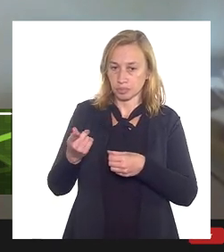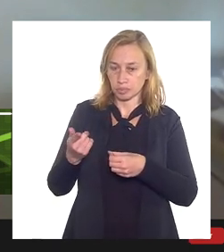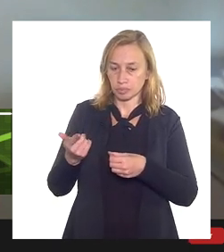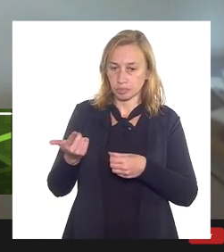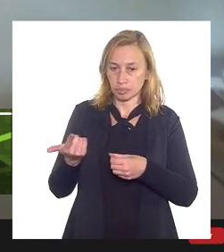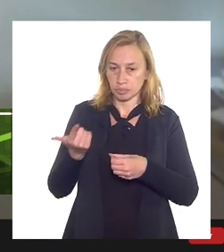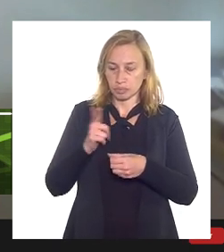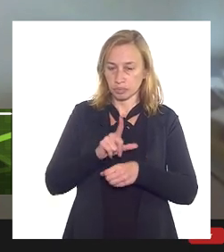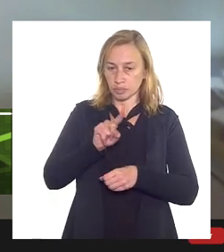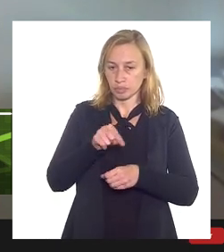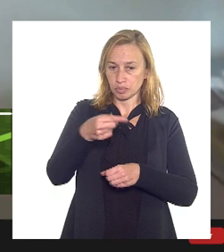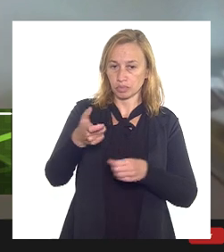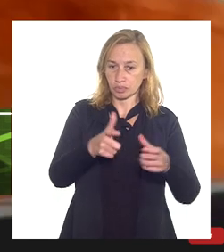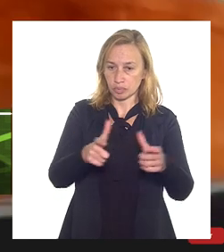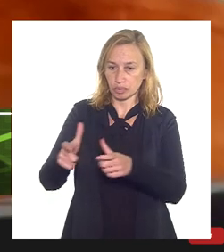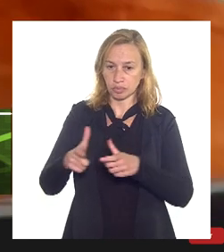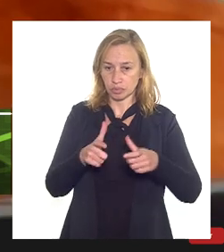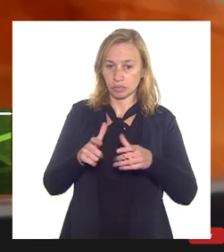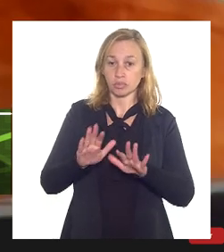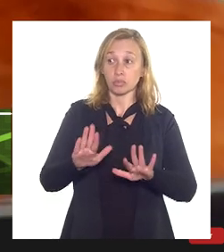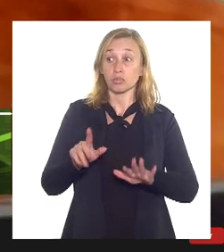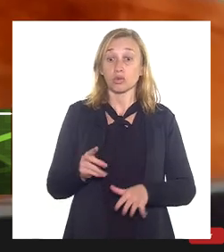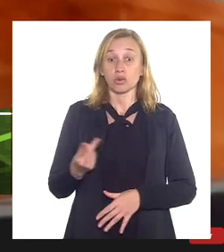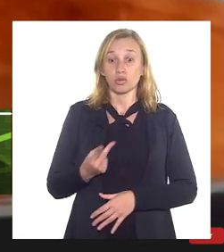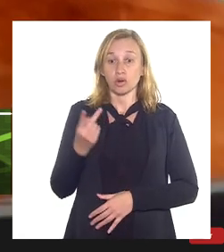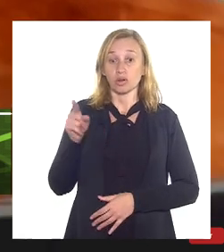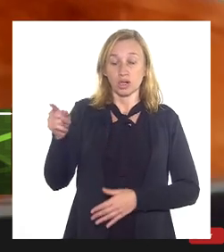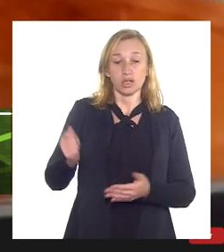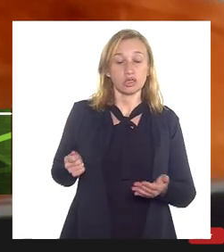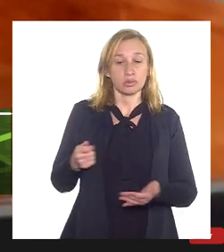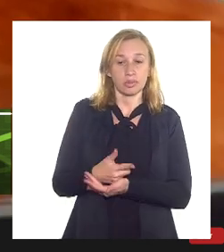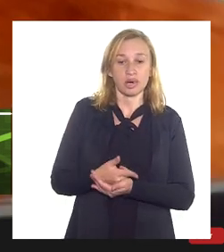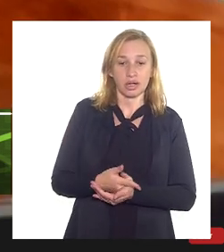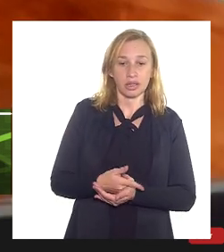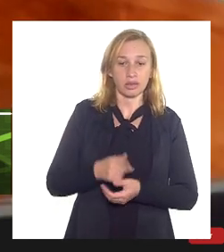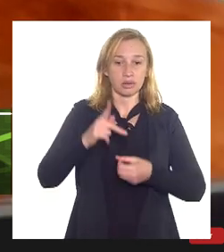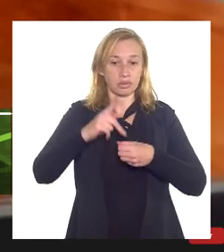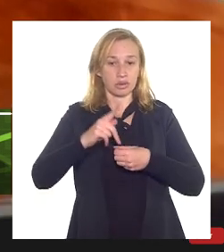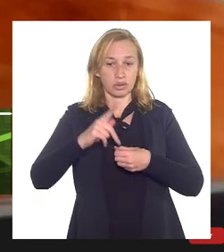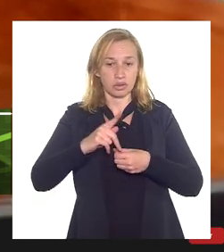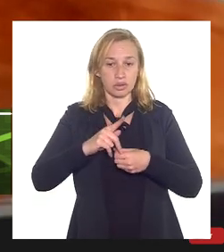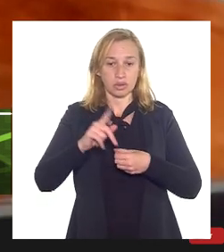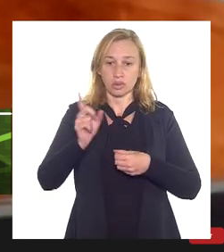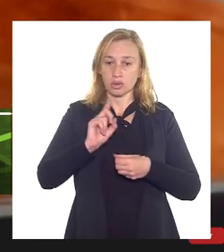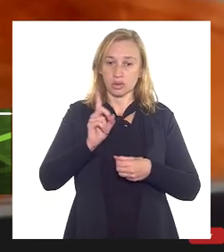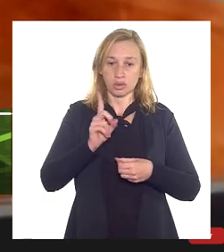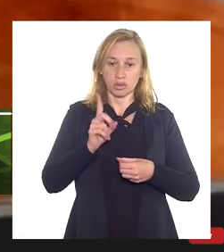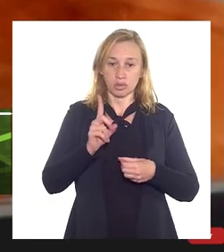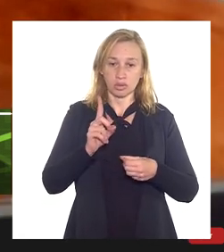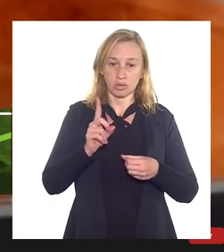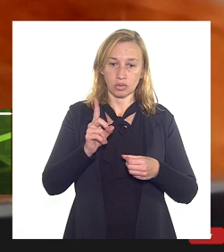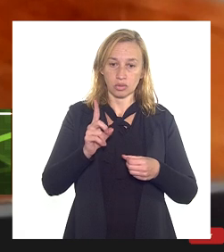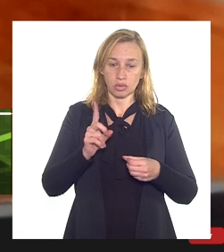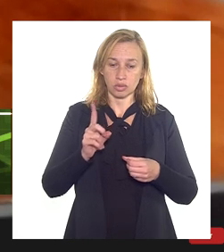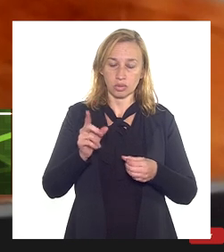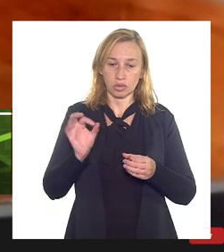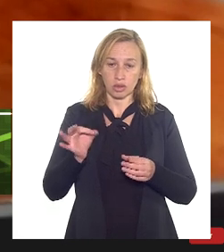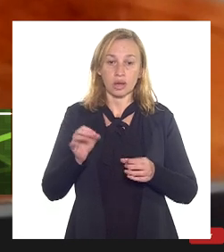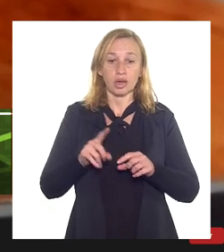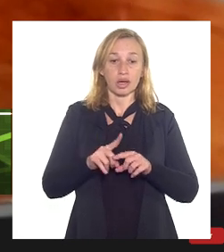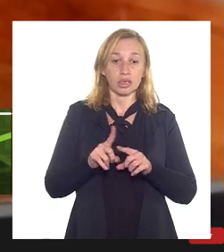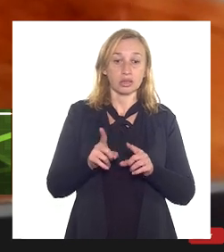bacia de campo o valor que eles pagaram para a Petrobras para adquirir os campos eles não são detutivos só muitos custos